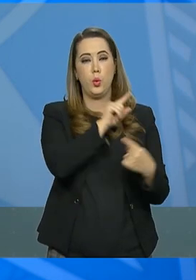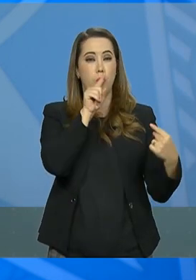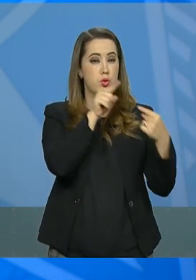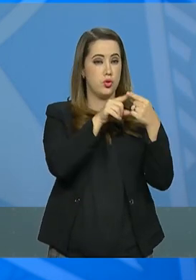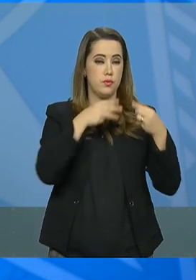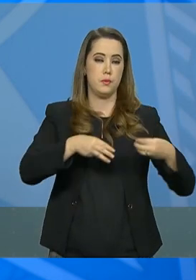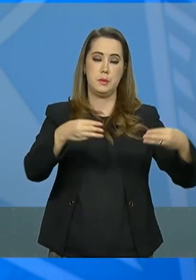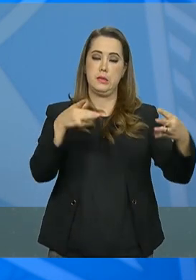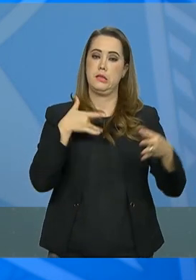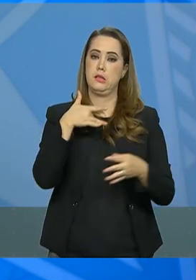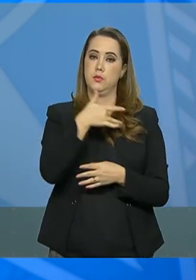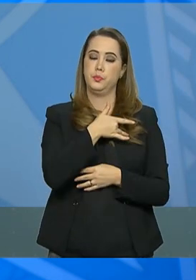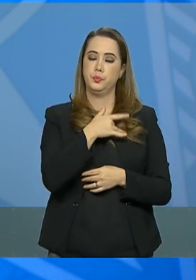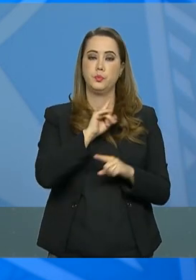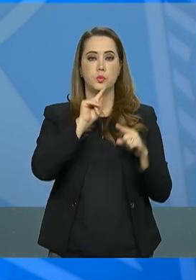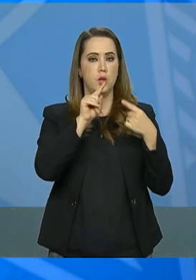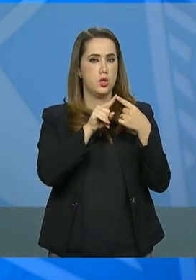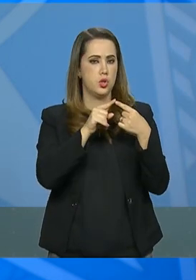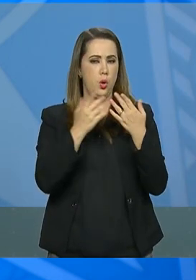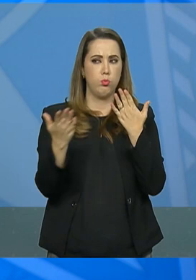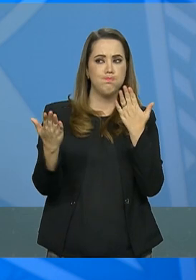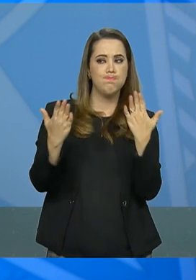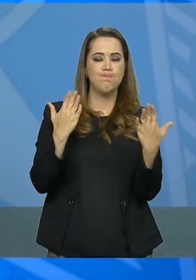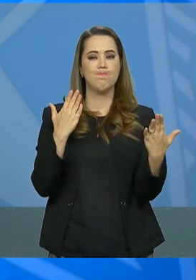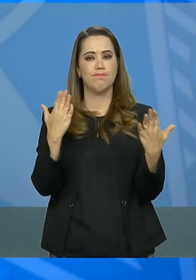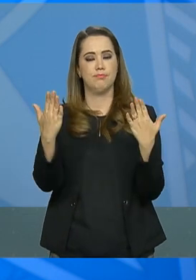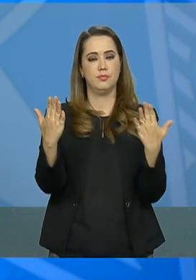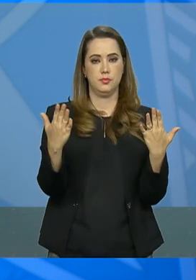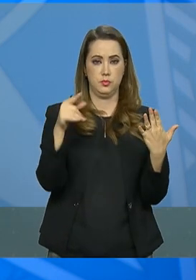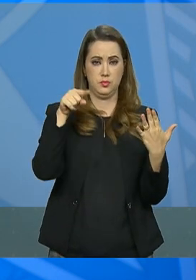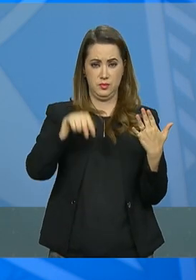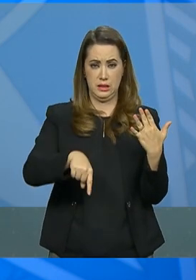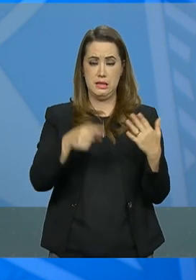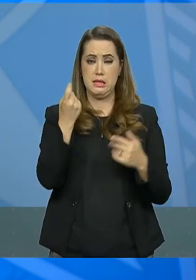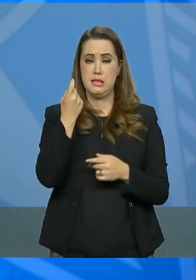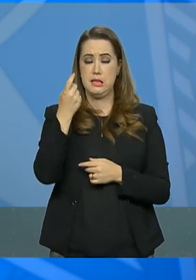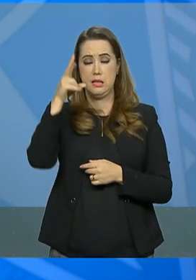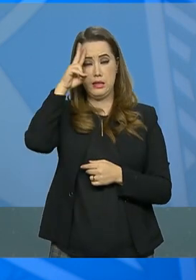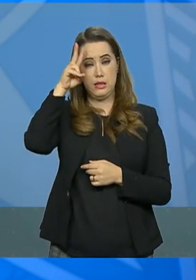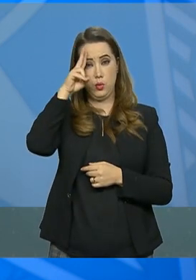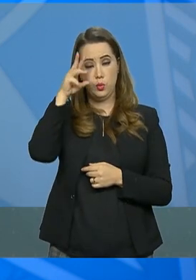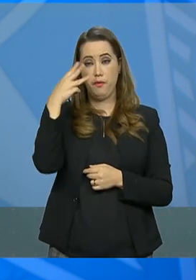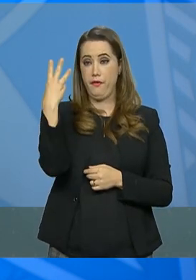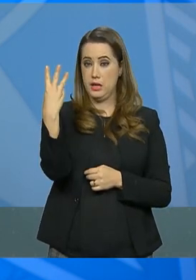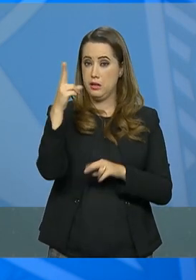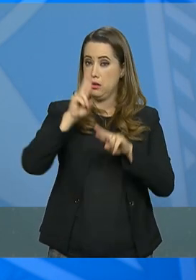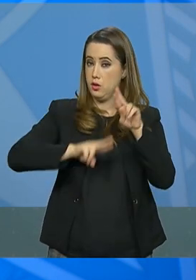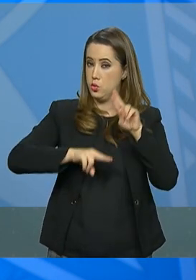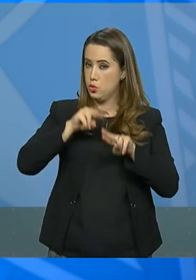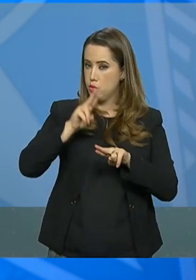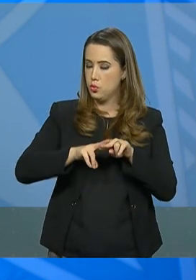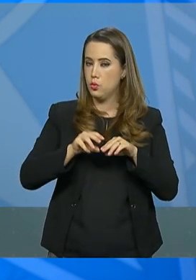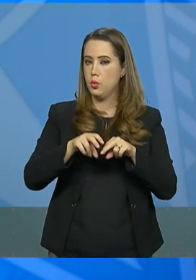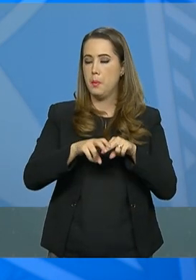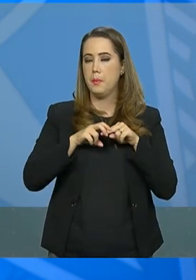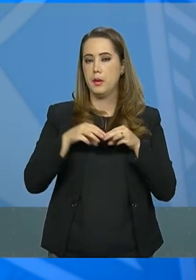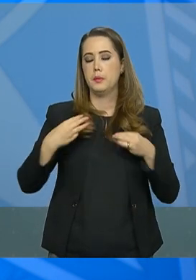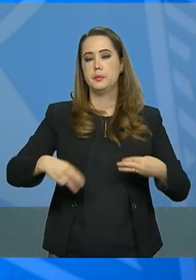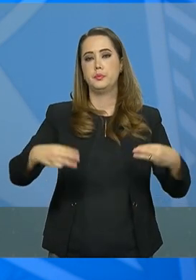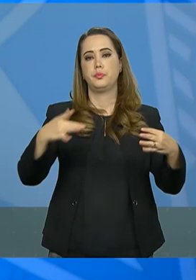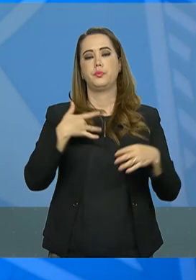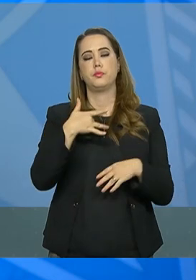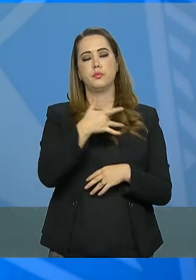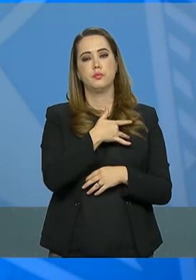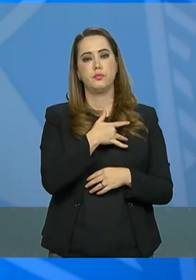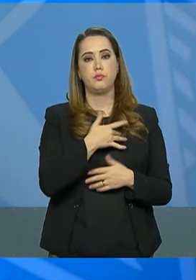Saúde. De acordo com o balanço fechado nesta segunda-feira, 3 de junho, pelo Ministério da Saúde,